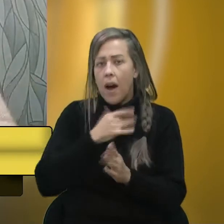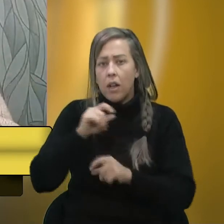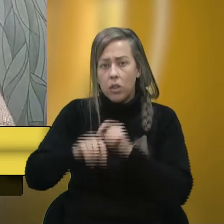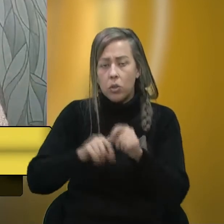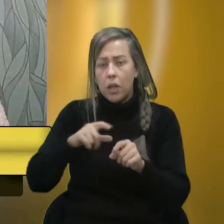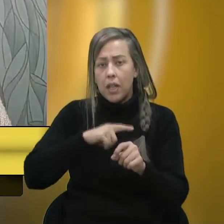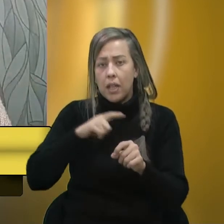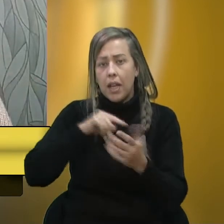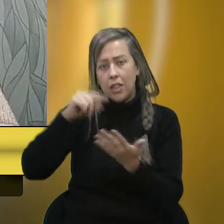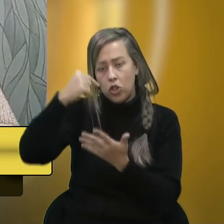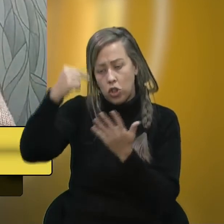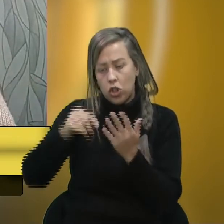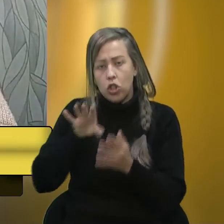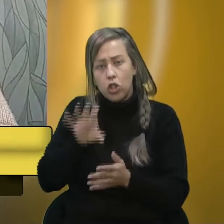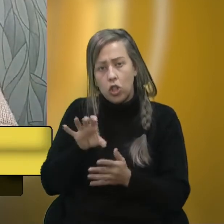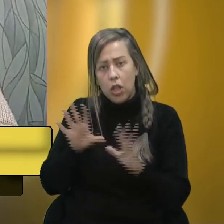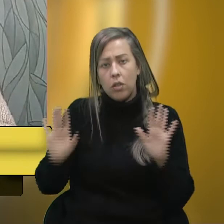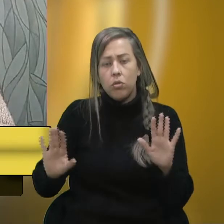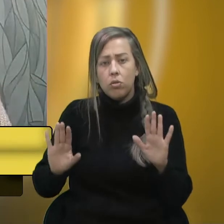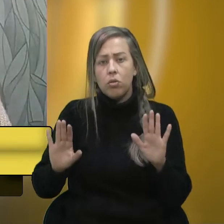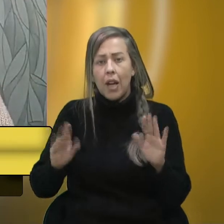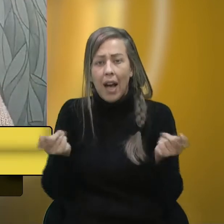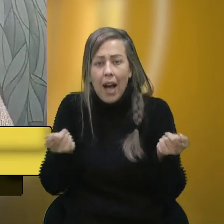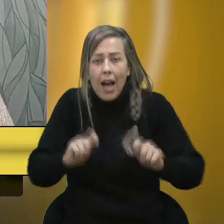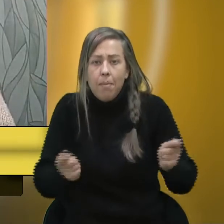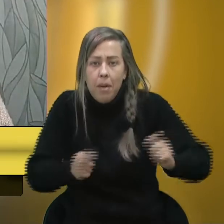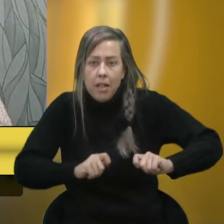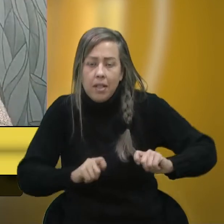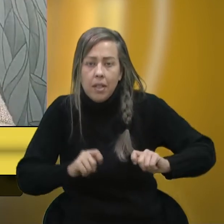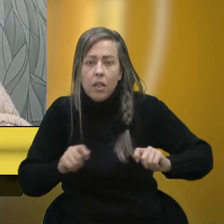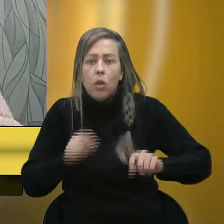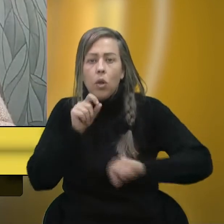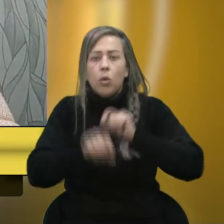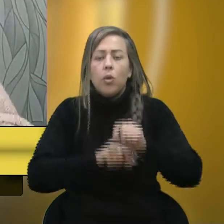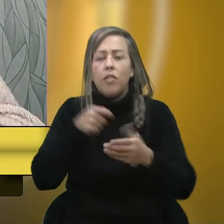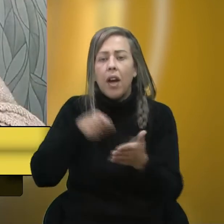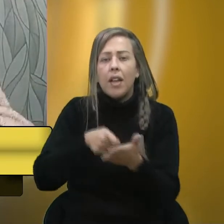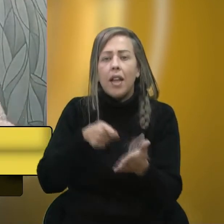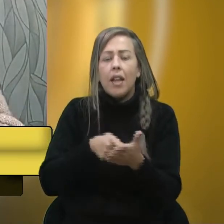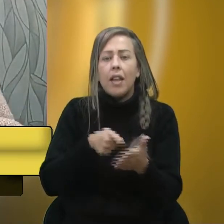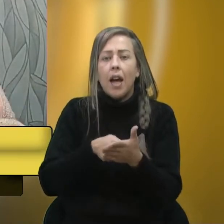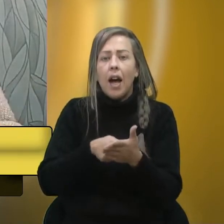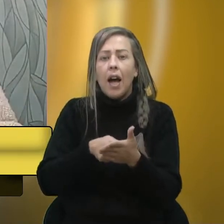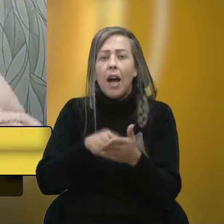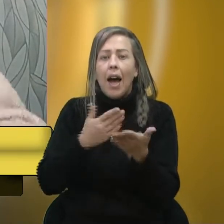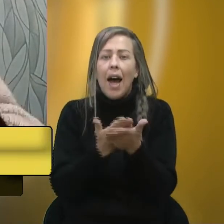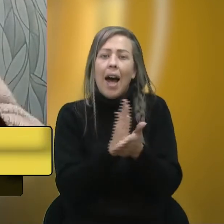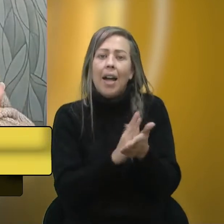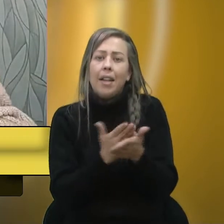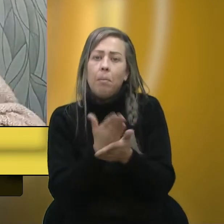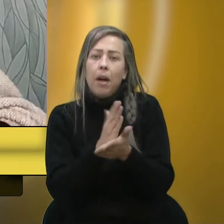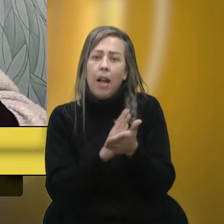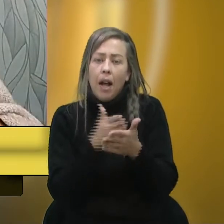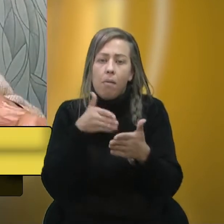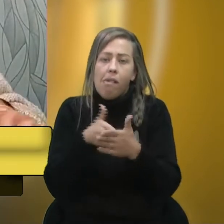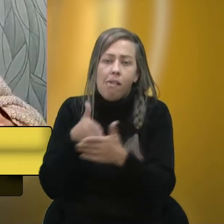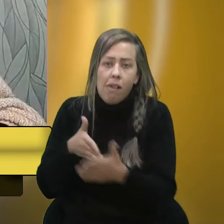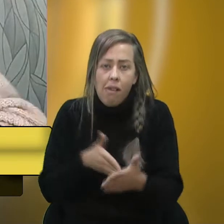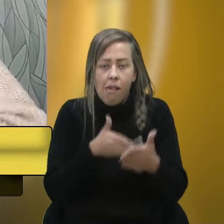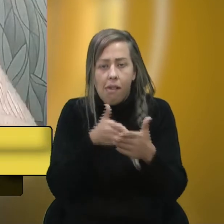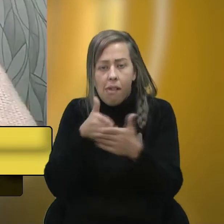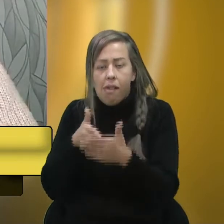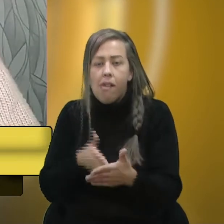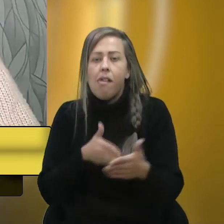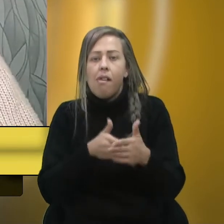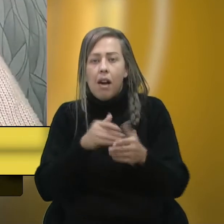formas muito mais eficazes do que ficar tentando atrapalhar, atravancar, obstaculizar o